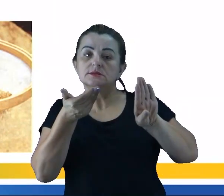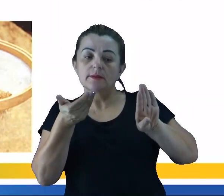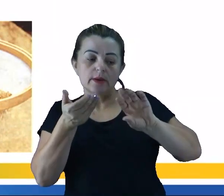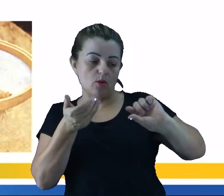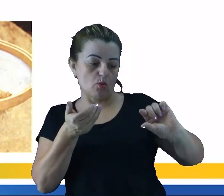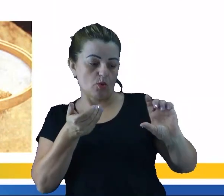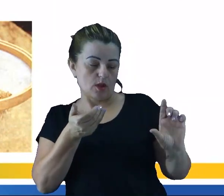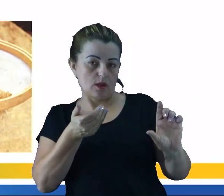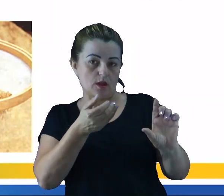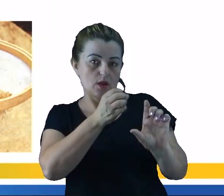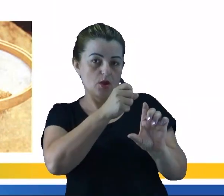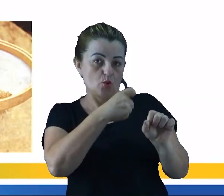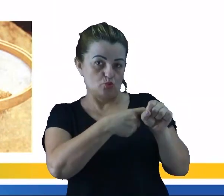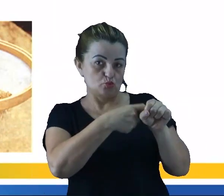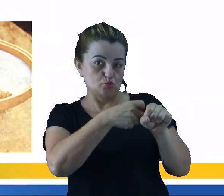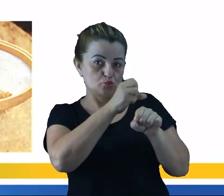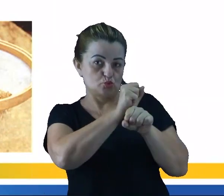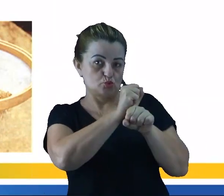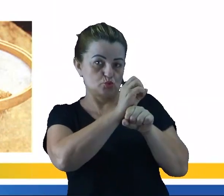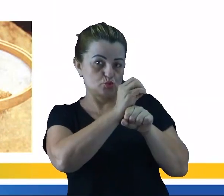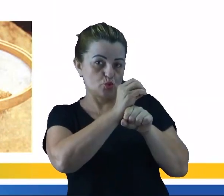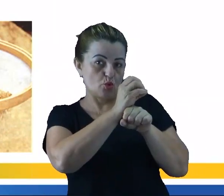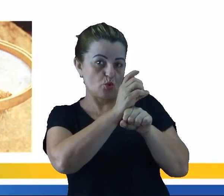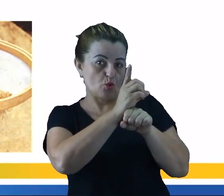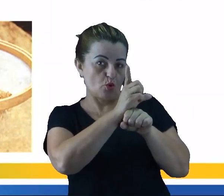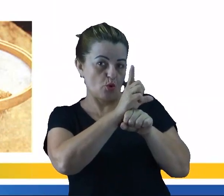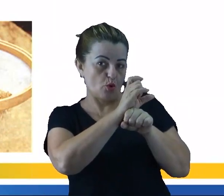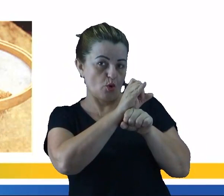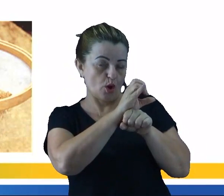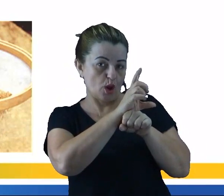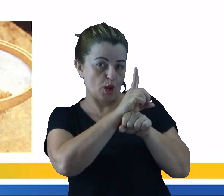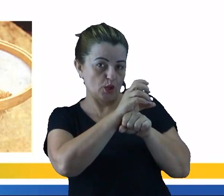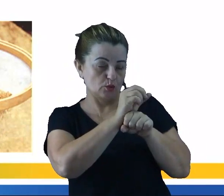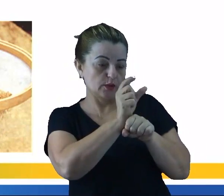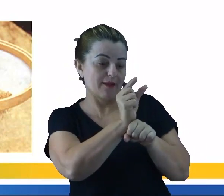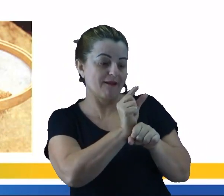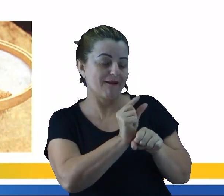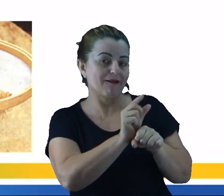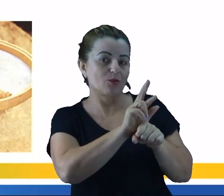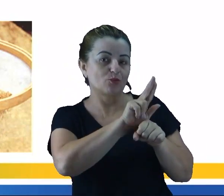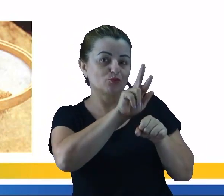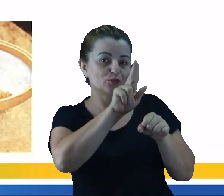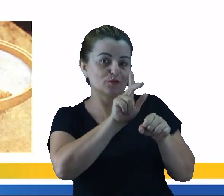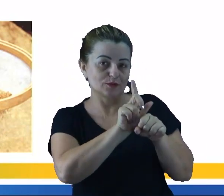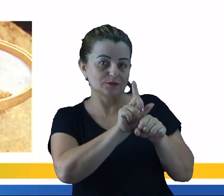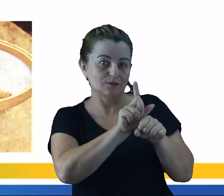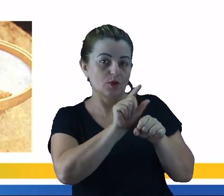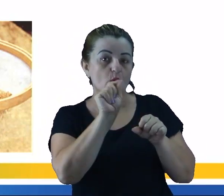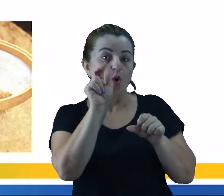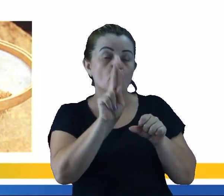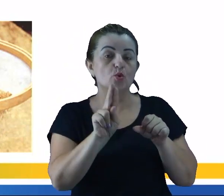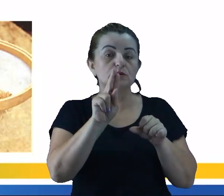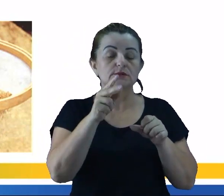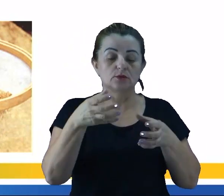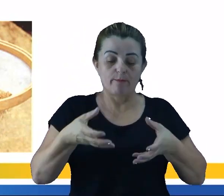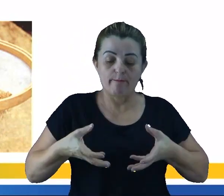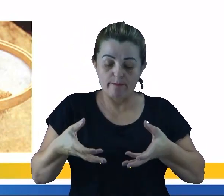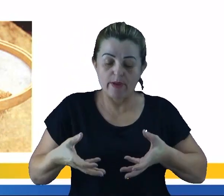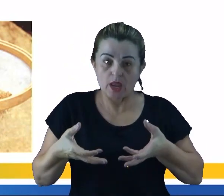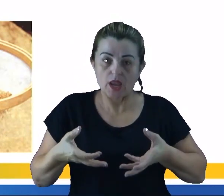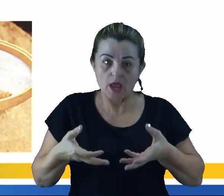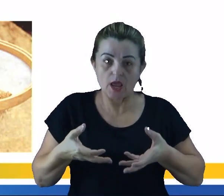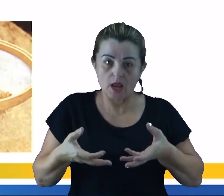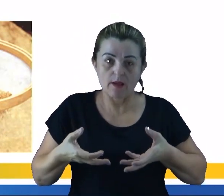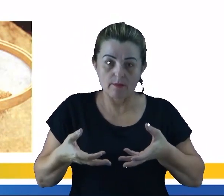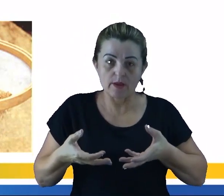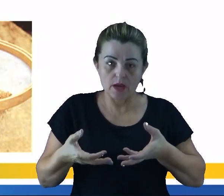sólidos constituídos por grãos de tamanhos diferentes, utilizando ali uma peneira. Então ali um exemplo é